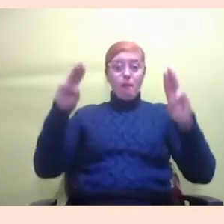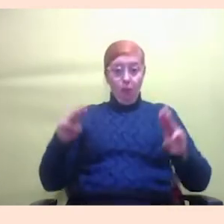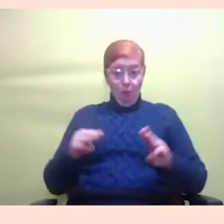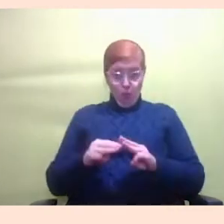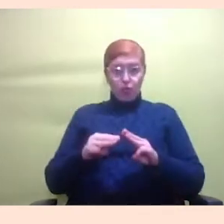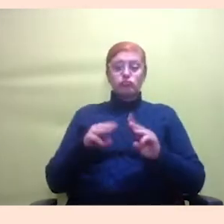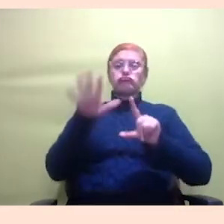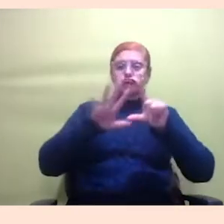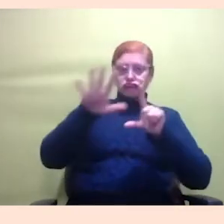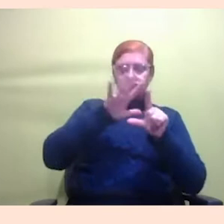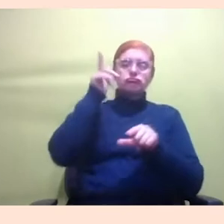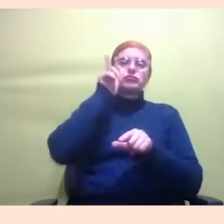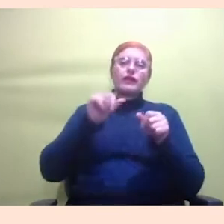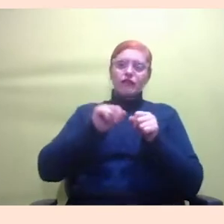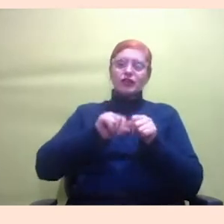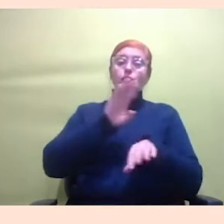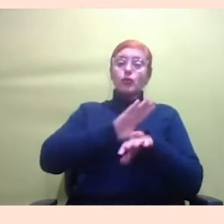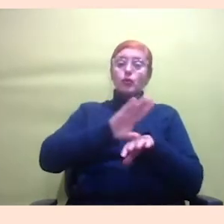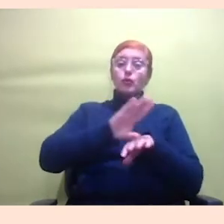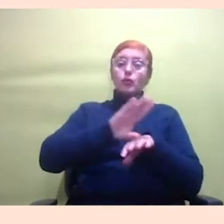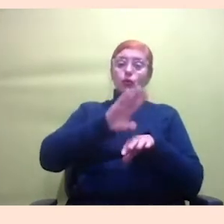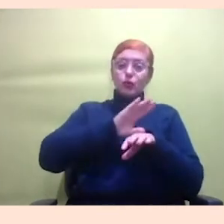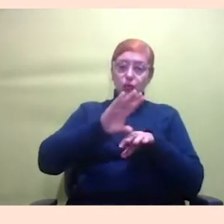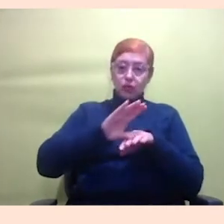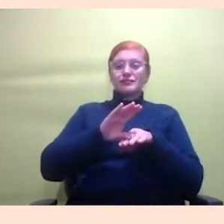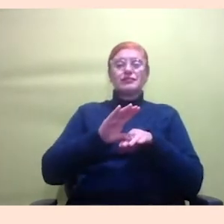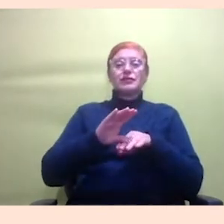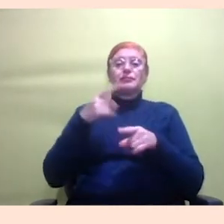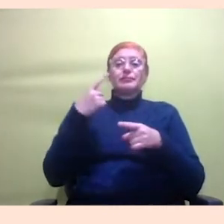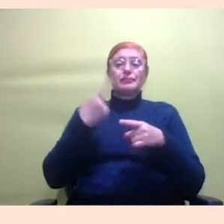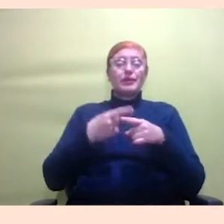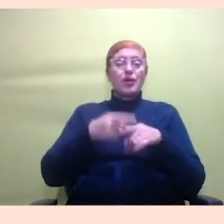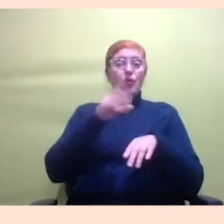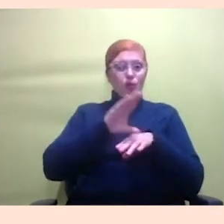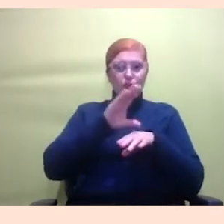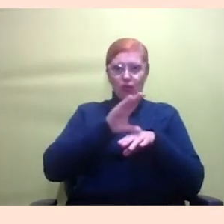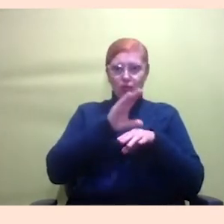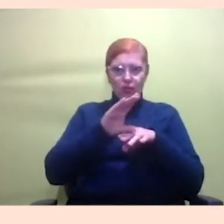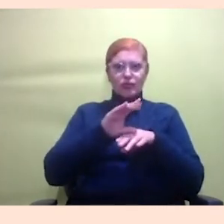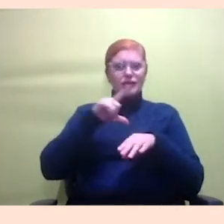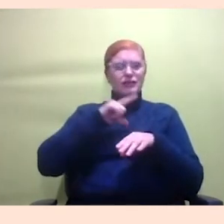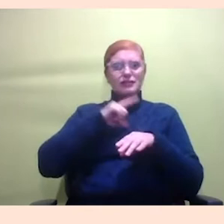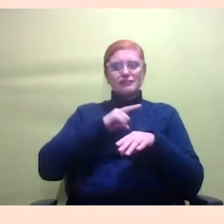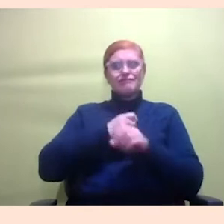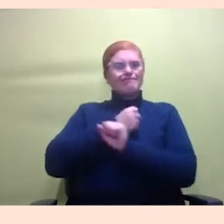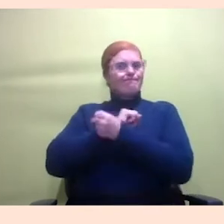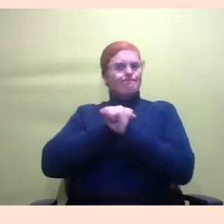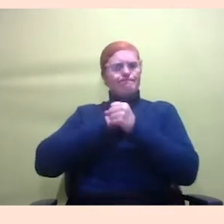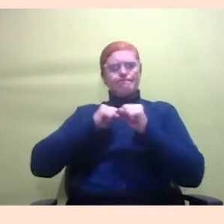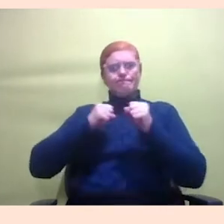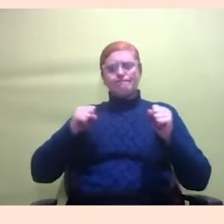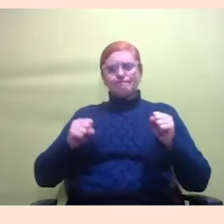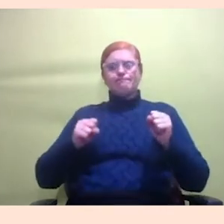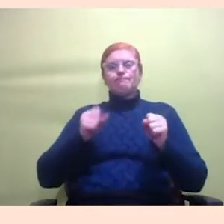consegue fazer um curso. E aí, é muito louco, porque o curso tem uma demanda de mulheres, pra vocês terem noção, foram quase 5 mil